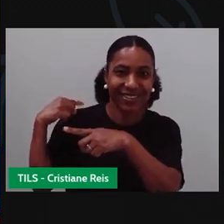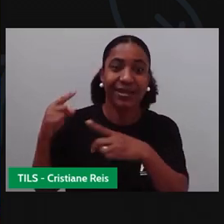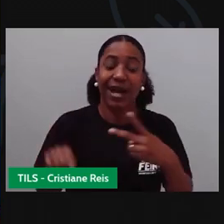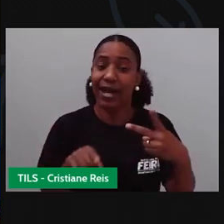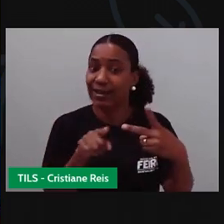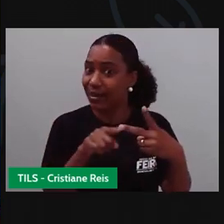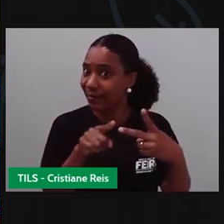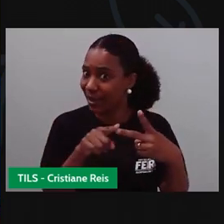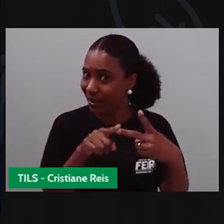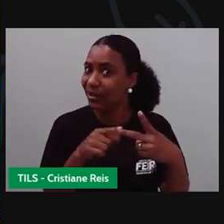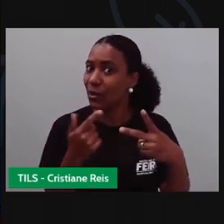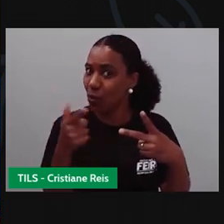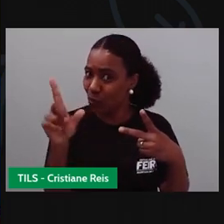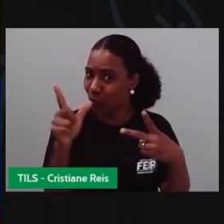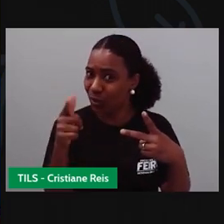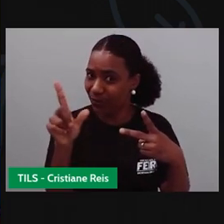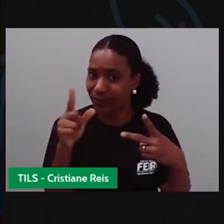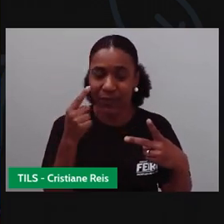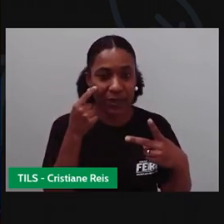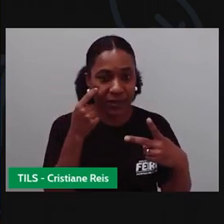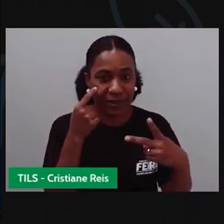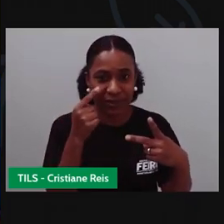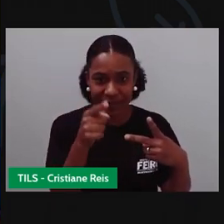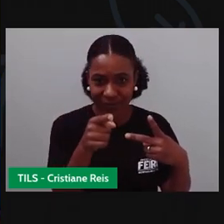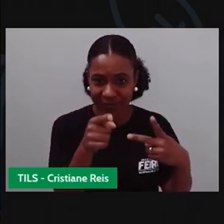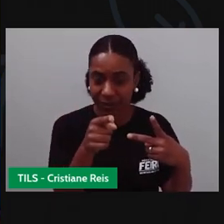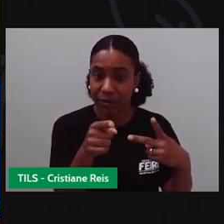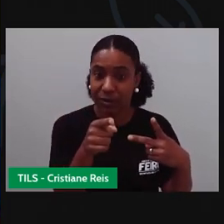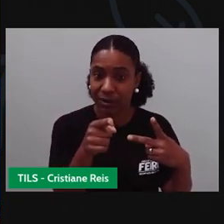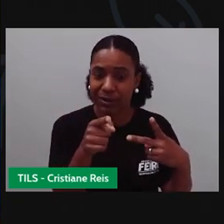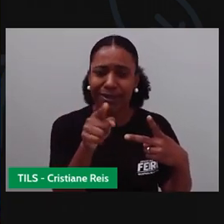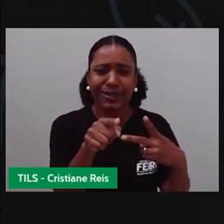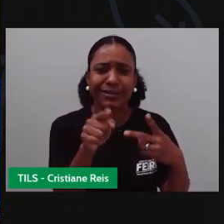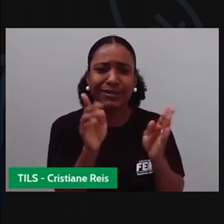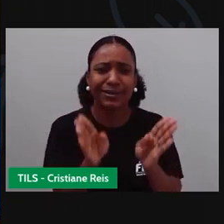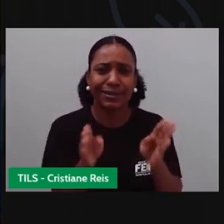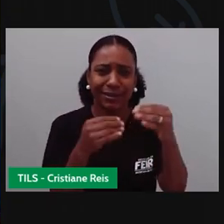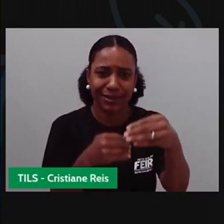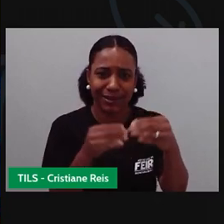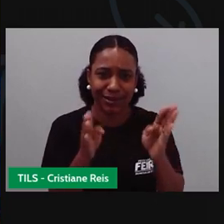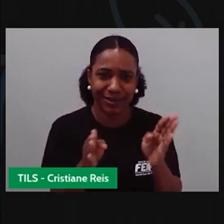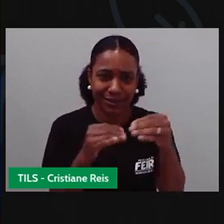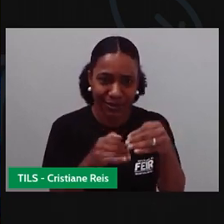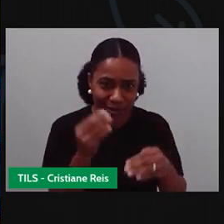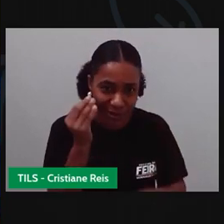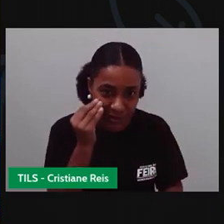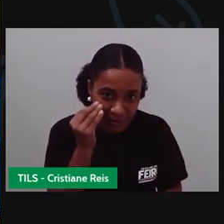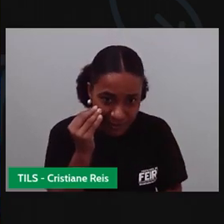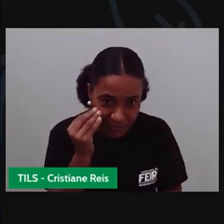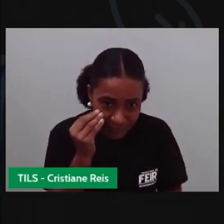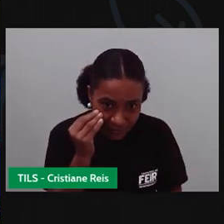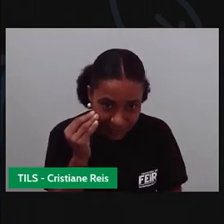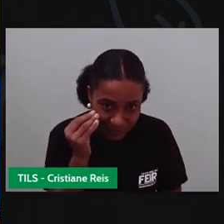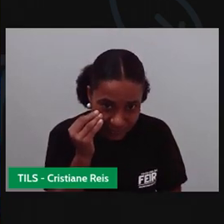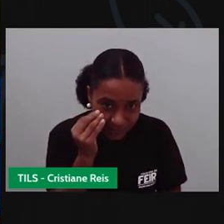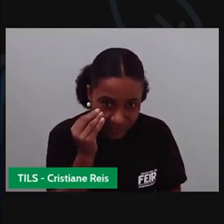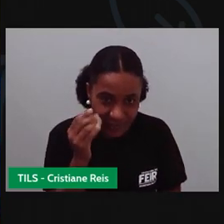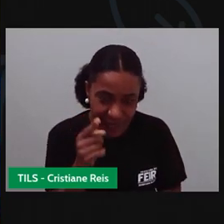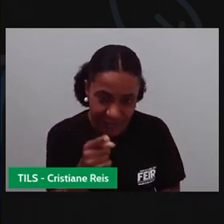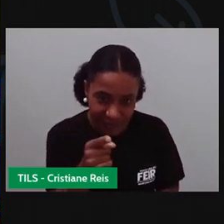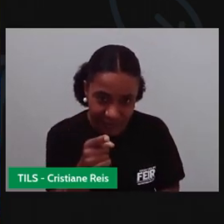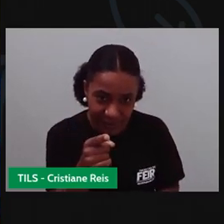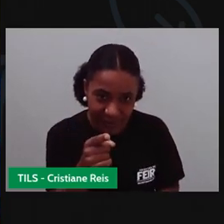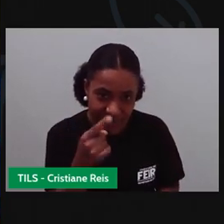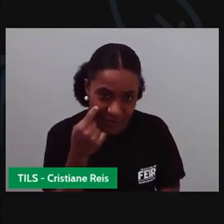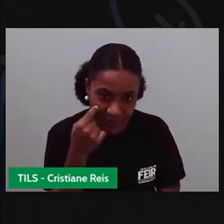uma novidade para contar uma coisa para contar para vocês. Aqui na caixinha, ó, mostrar aqui, deixa ver se dá para baixar aqui, pronto,